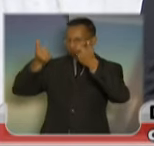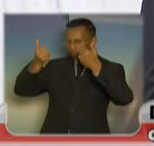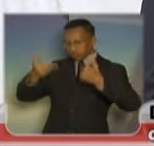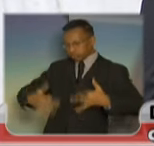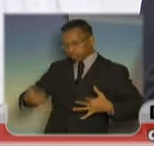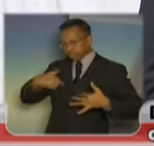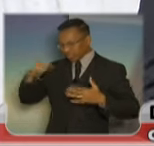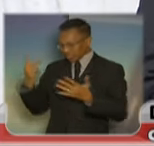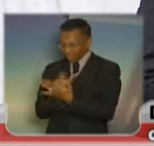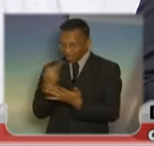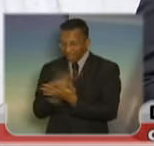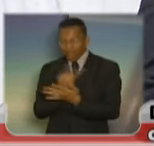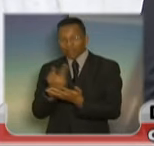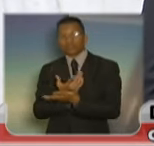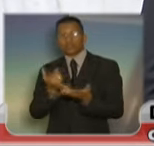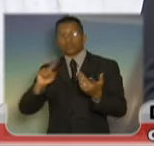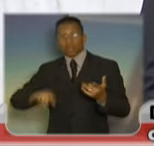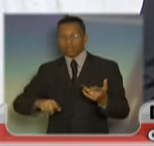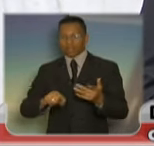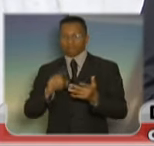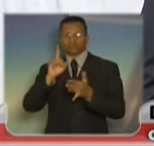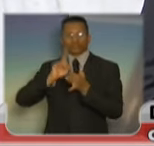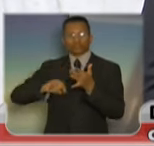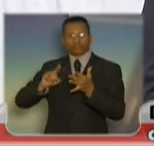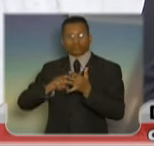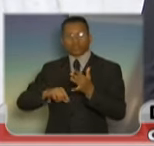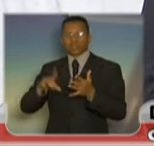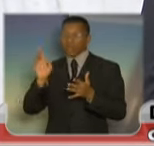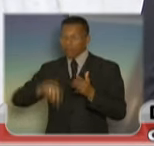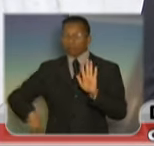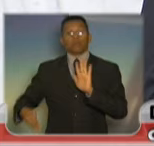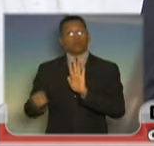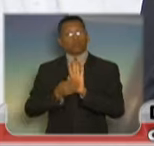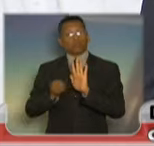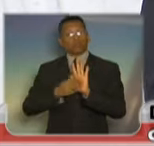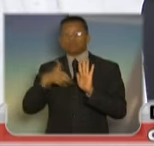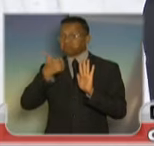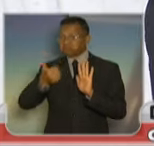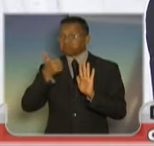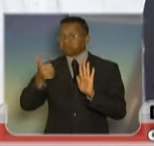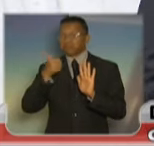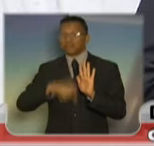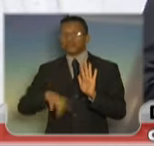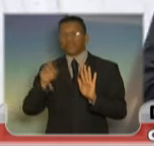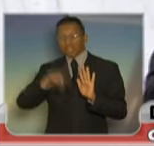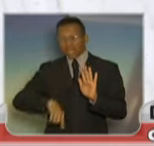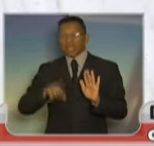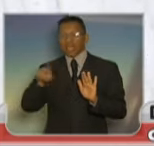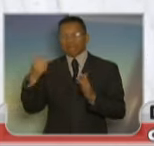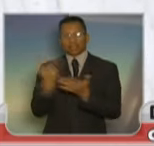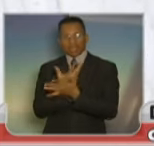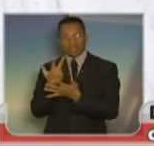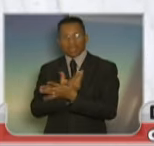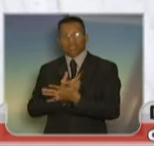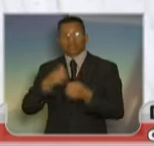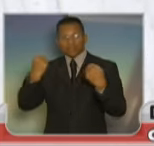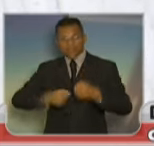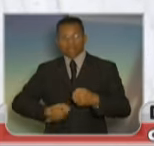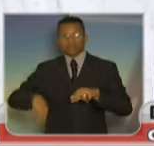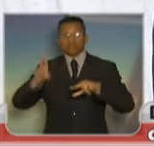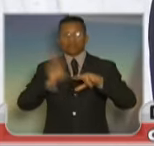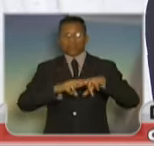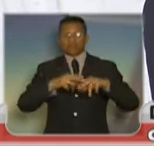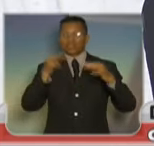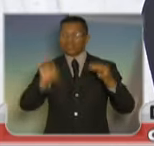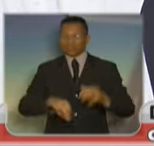o que deve e zerar a situação. Eu acho que é uma boa proposta. Quem deve, tem que pagar. Quem deve, tem que ir para a cadeia.